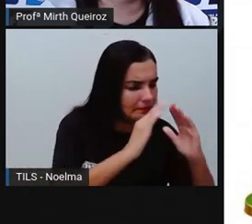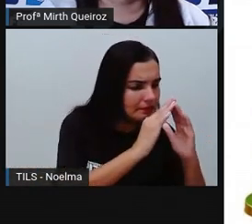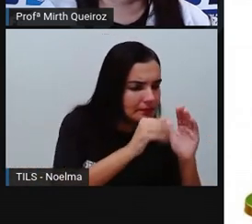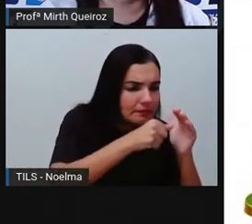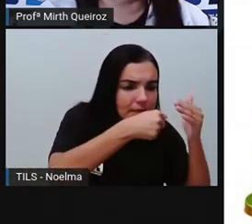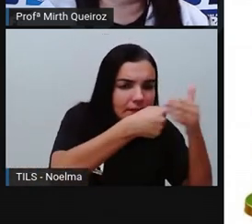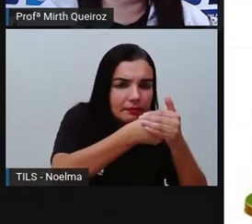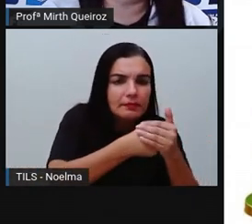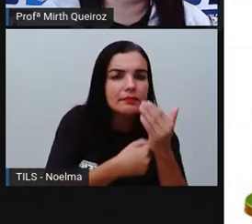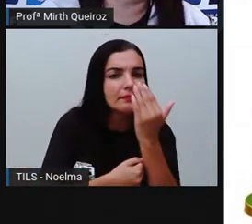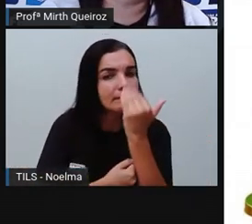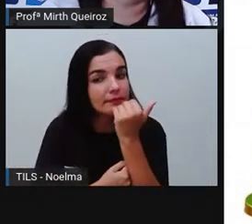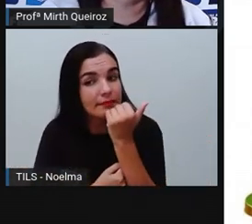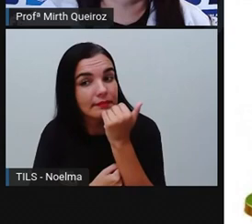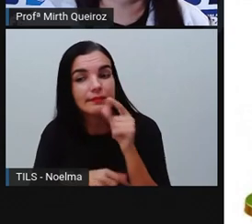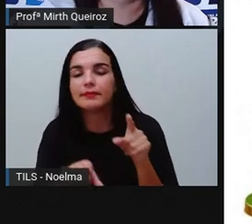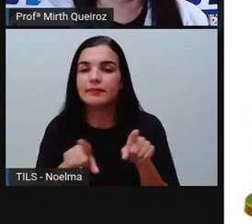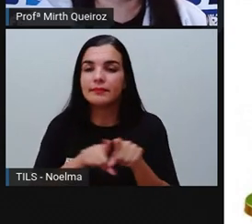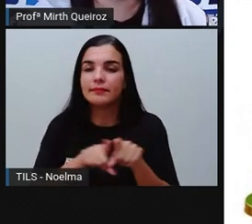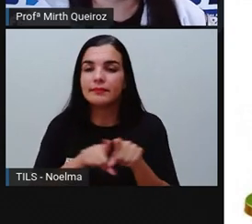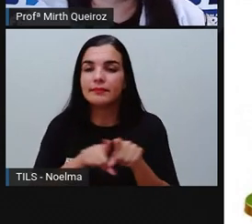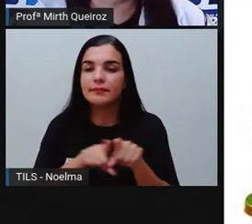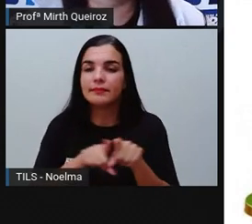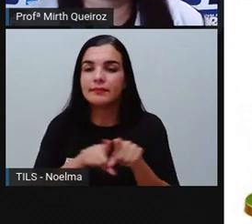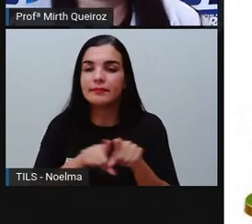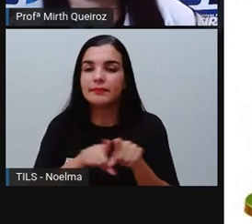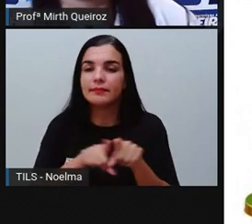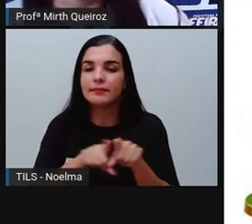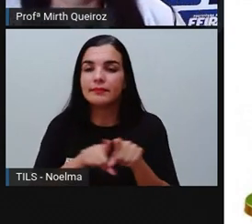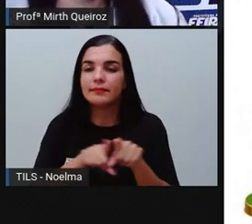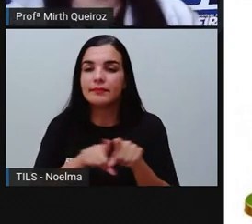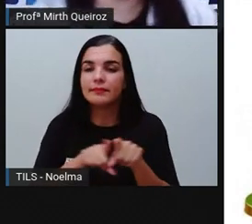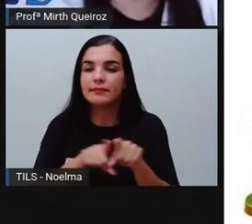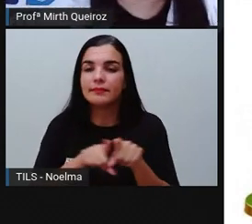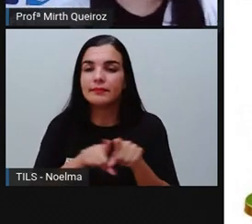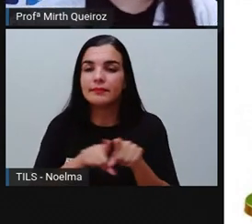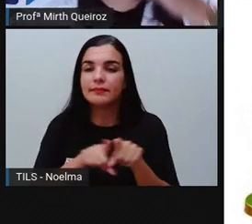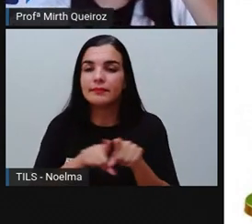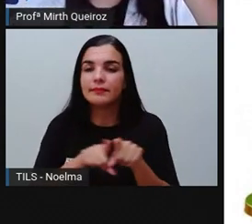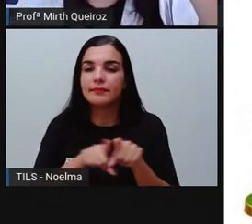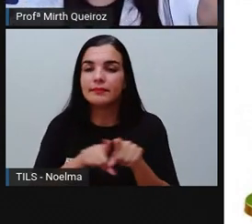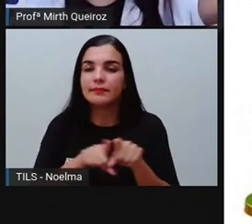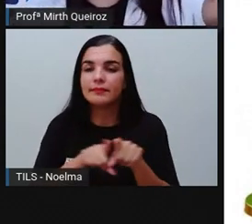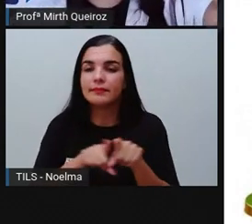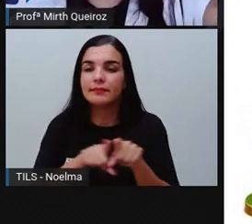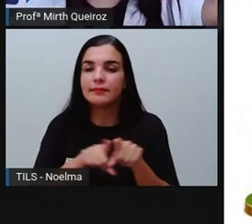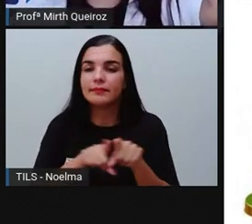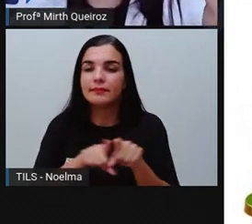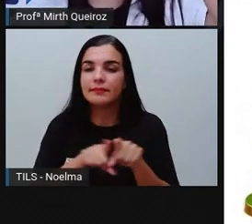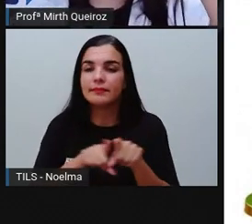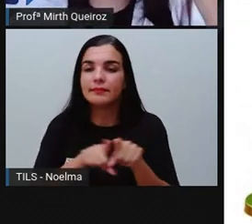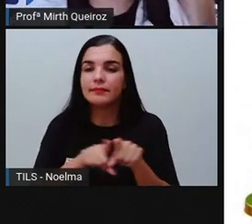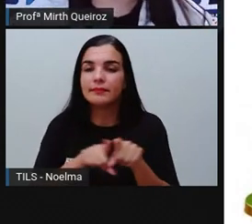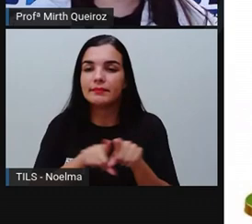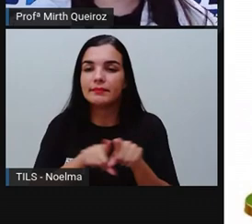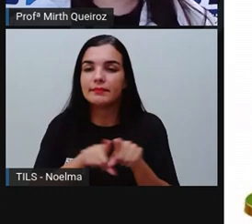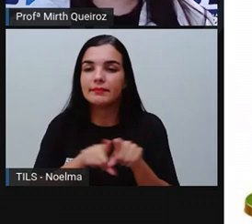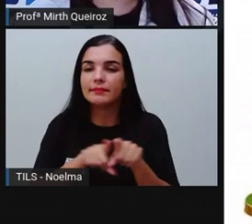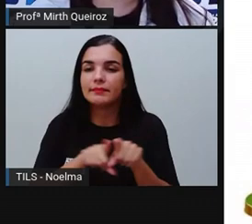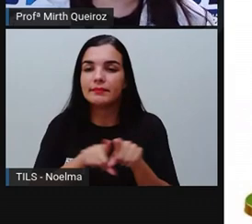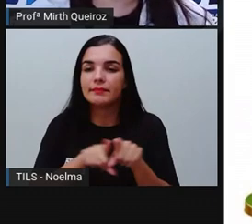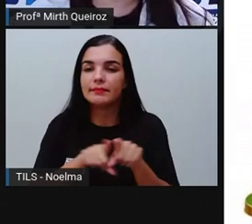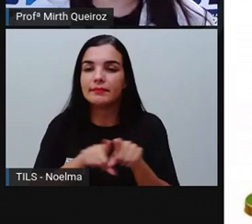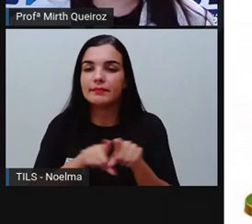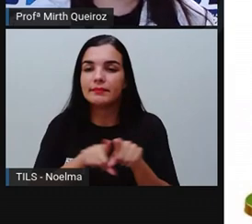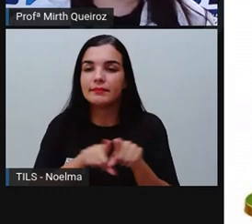outros. A gente já falou sobre o conceito de ecossistema, né? O que é ecossistema? Ecossistema é o